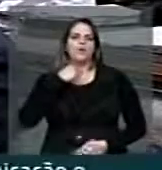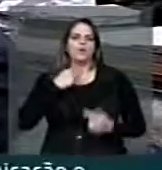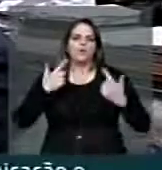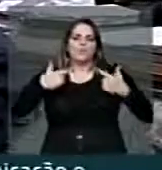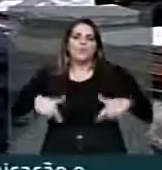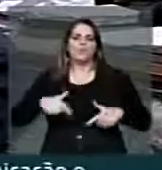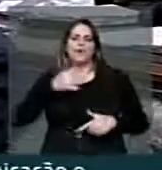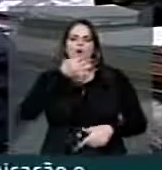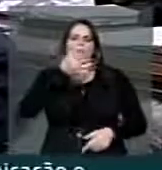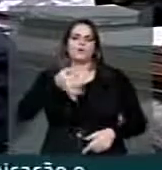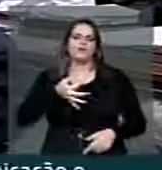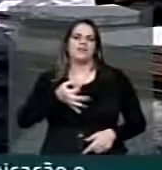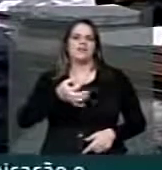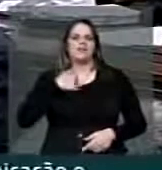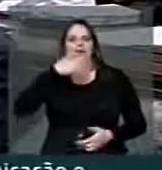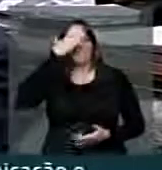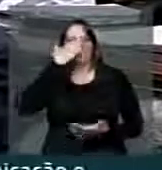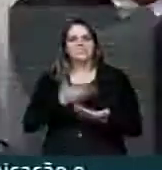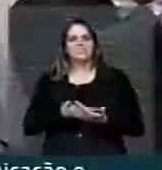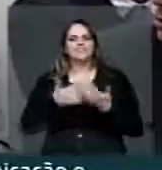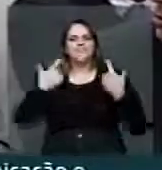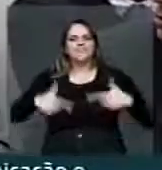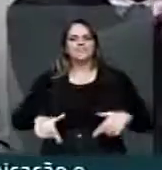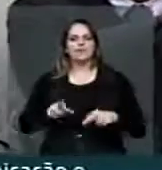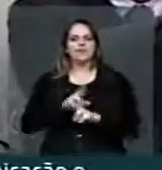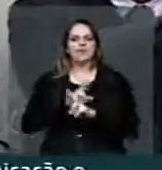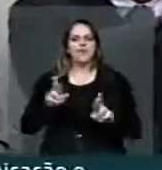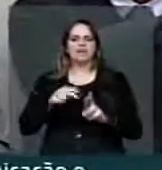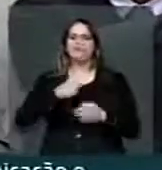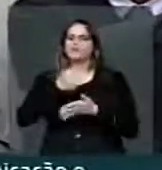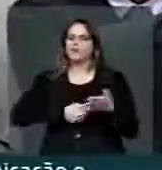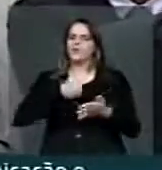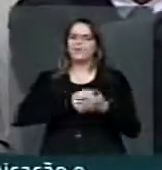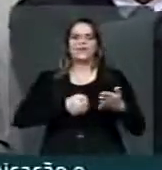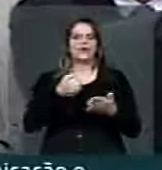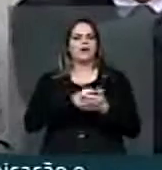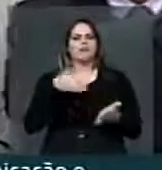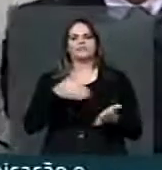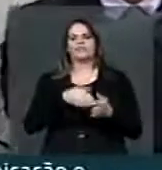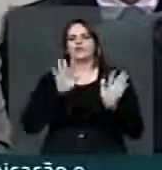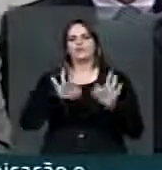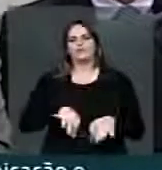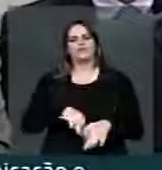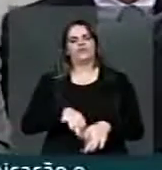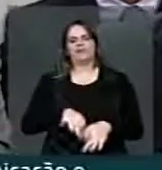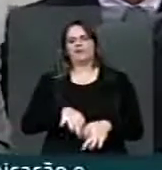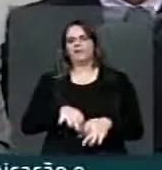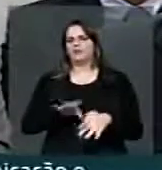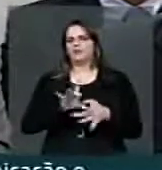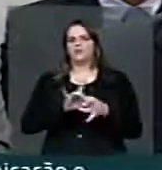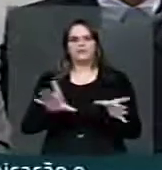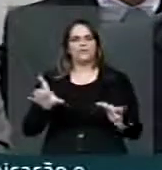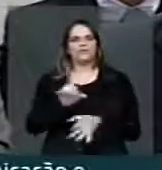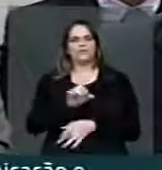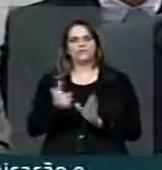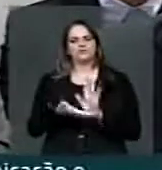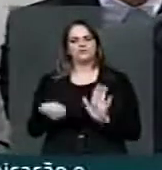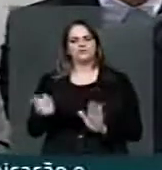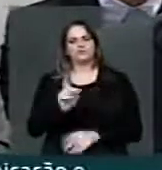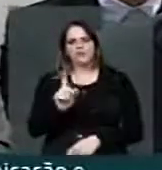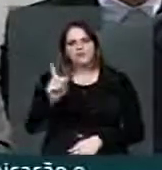neutralidade da rede e por ela vou lutar até o fim, esse ponto é inegociável, intocável, sagrado do relatório,